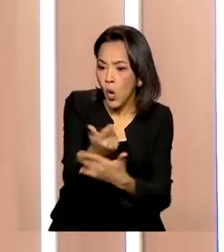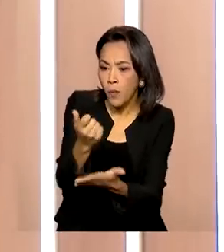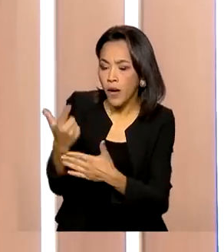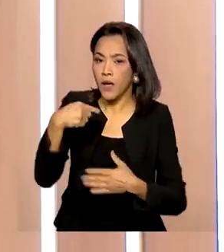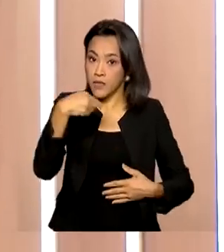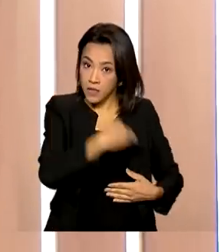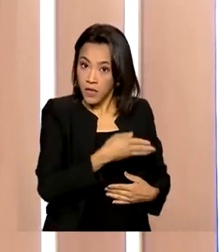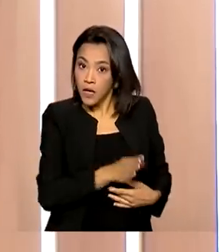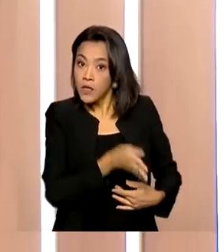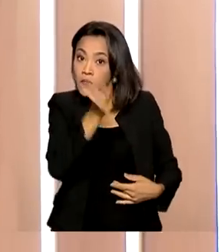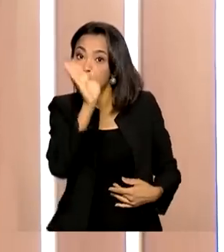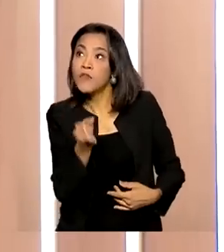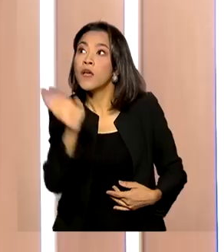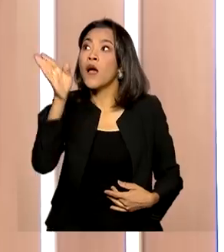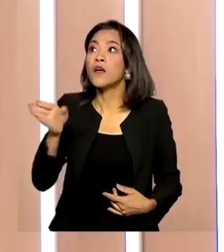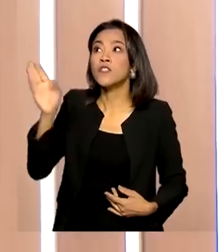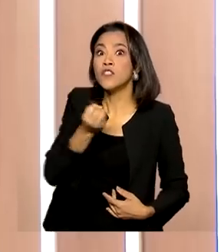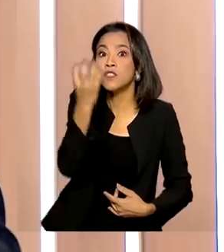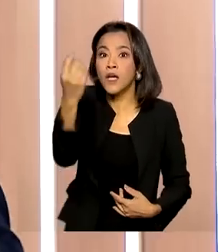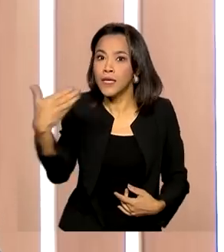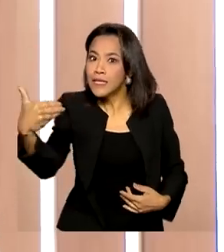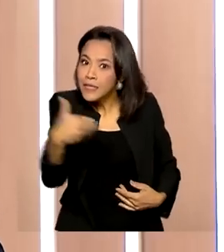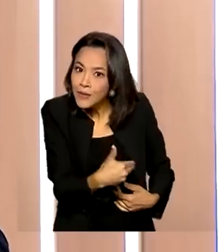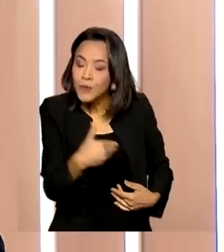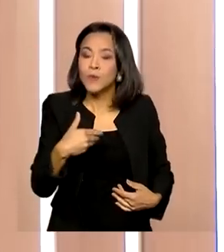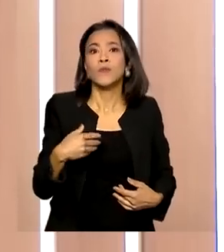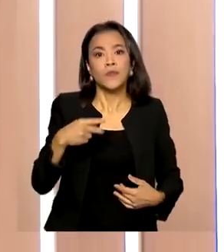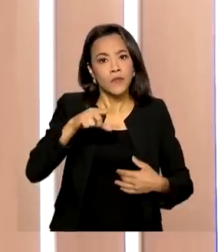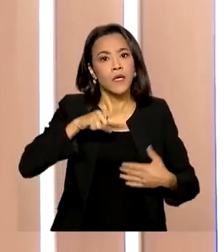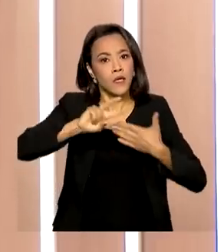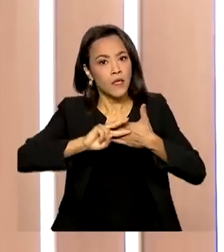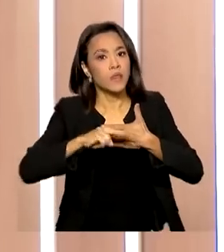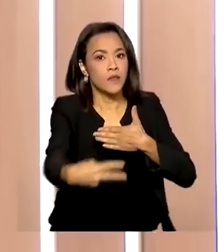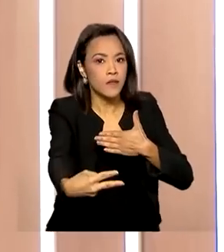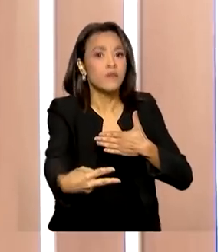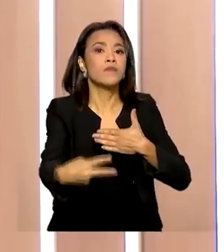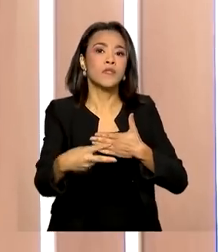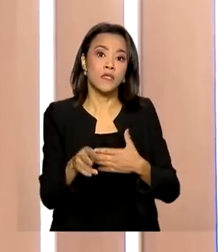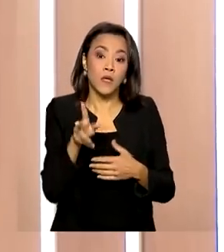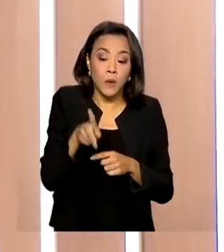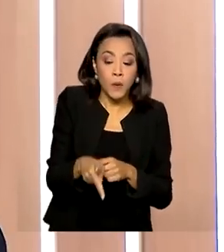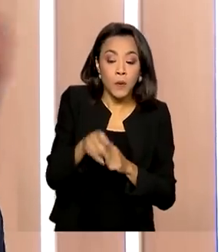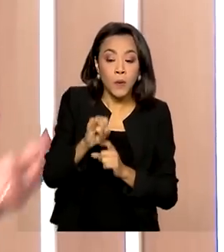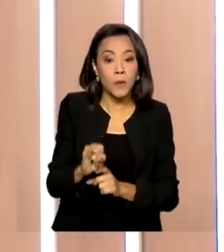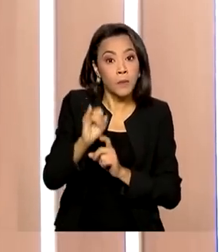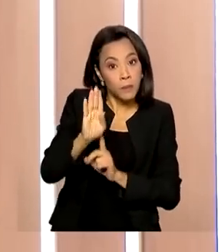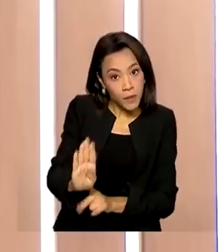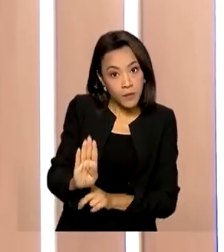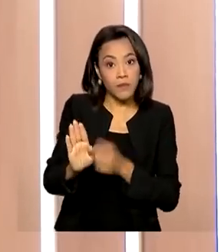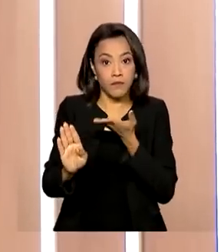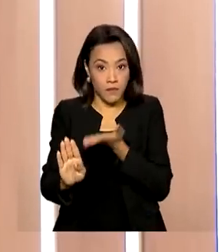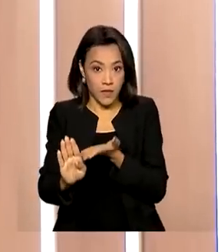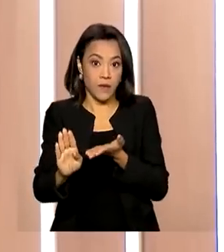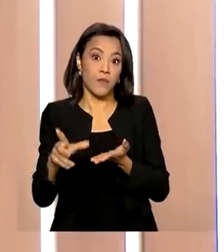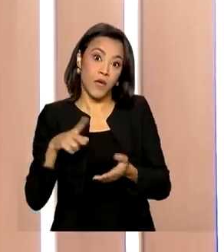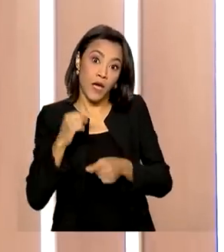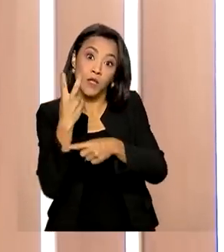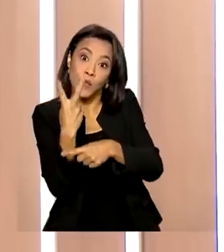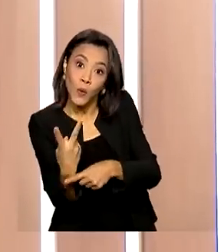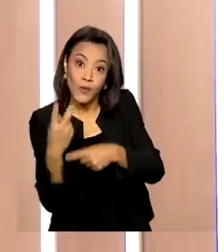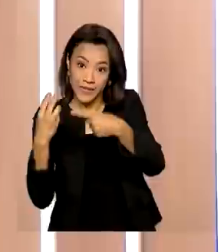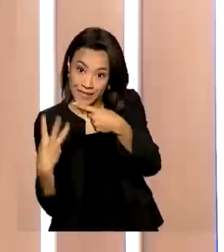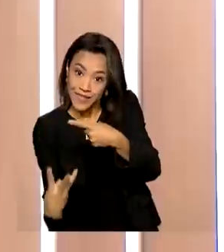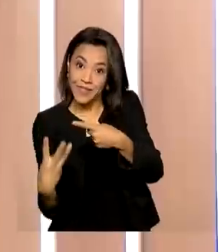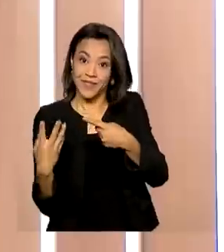tem um impacto positivo no PIB, uma vez que esse consumo responde por cerca de dois terços da formação do PIB do ponto de vista da